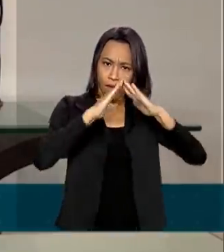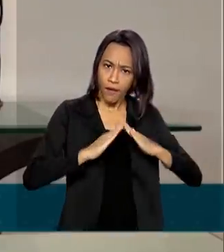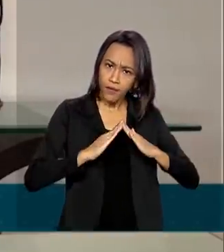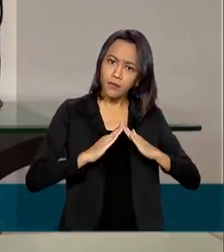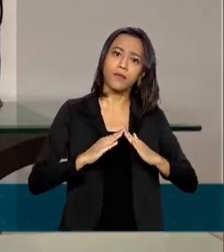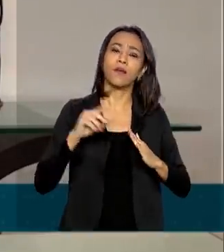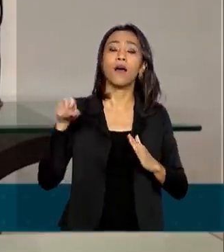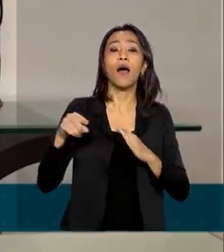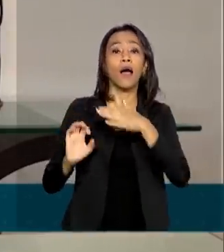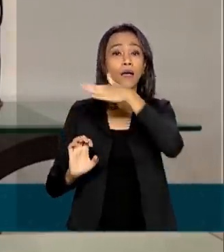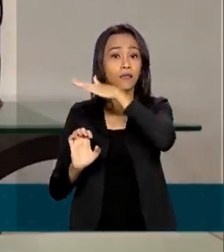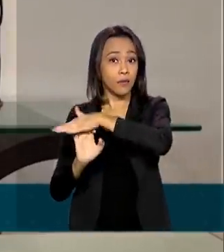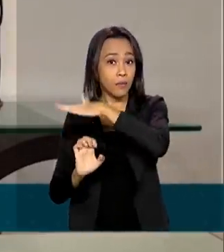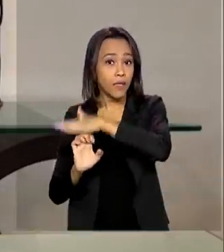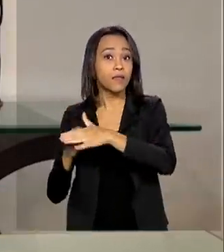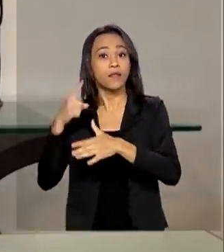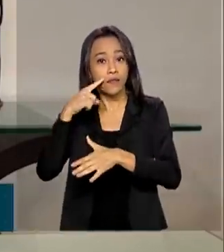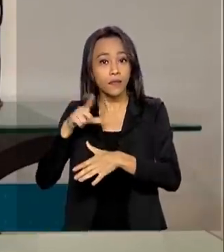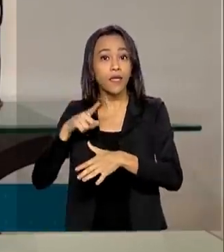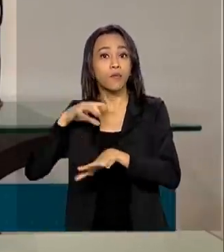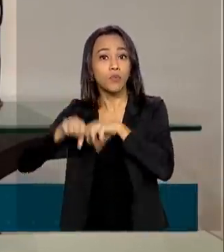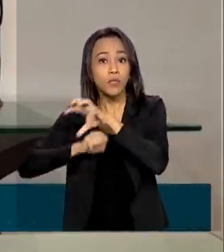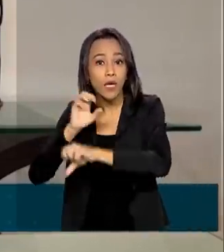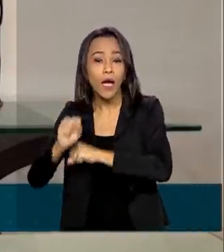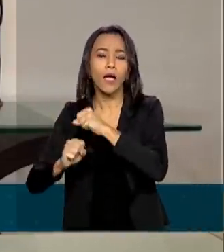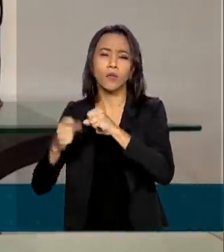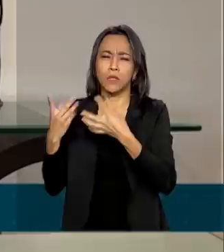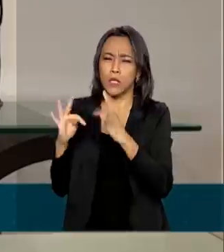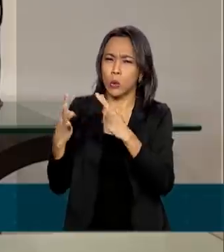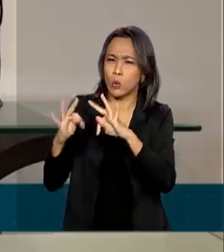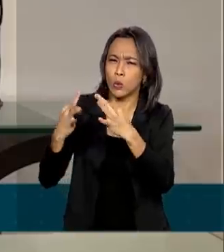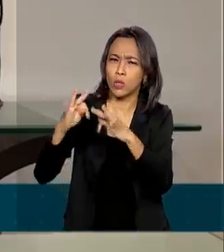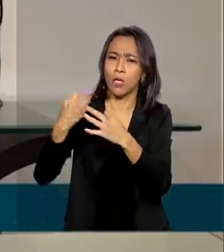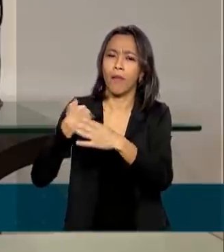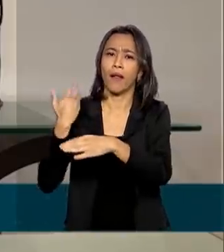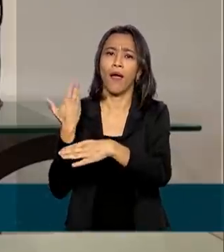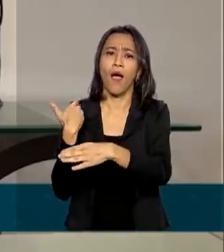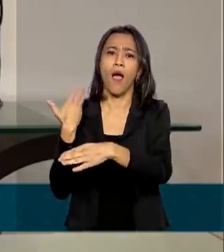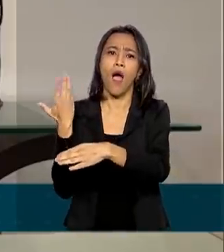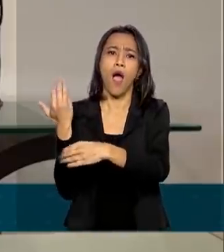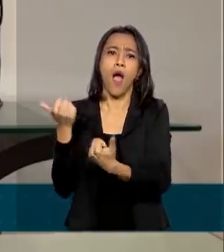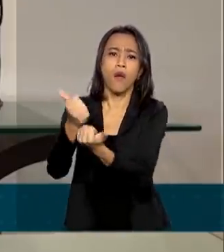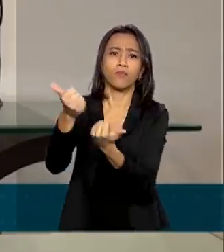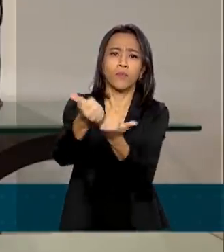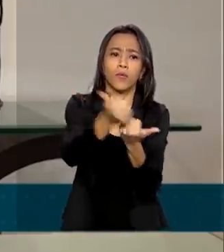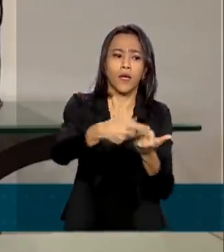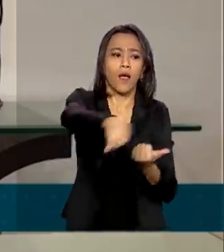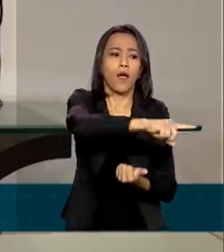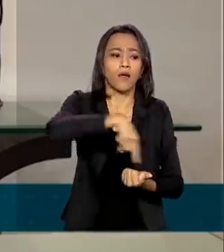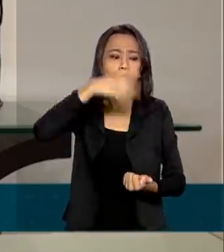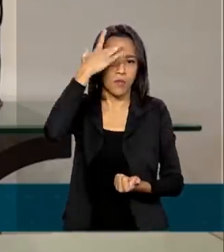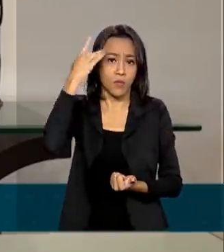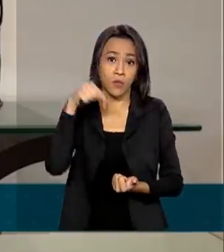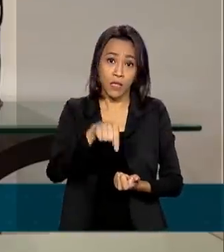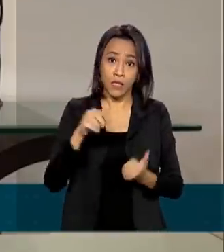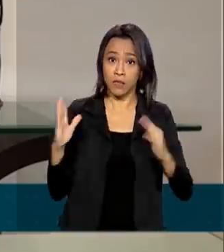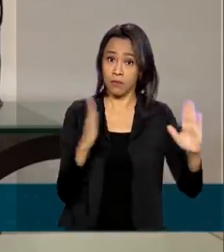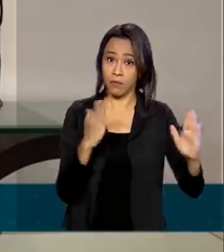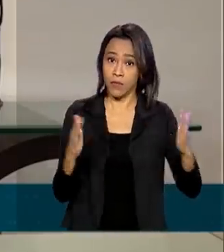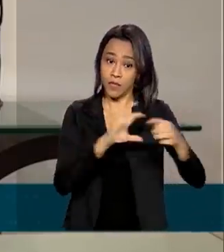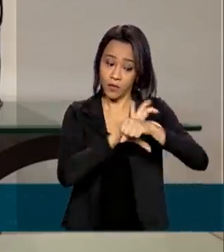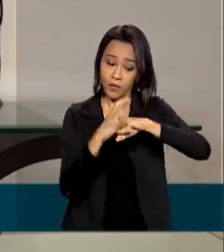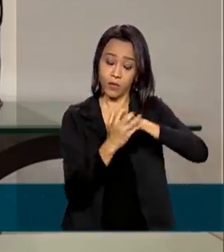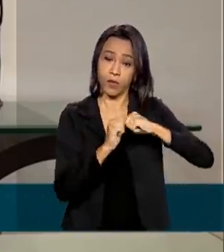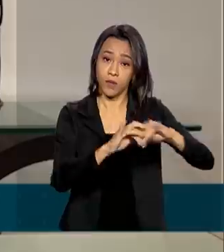alternativas e investimentos tecnológicos para atender a demanda durante a pandemia. Mas a Anatel e